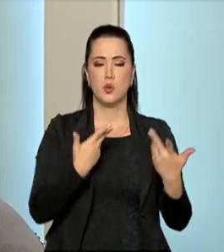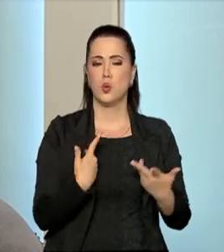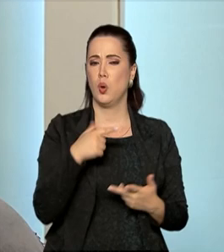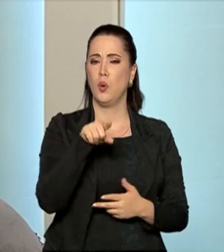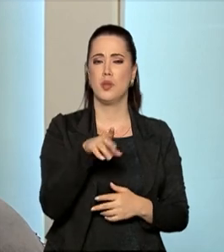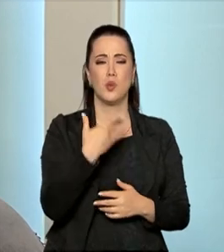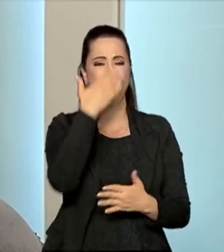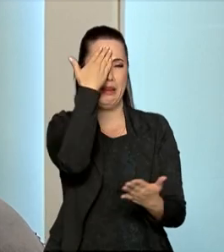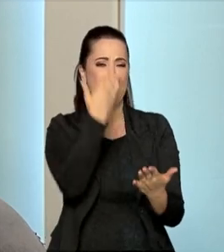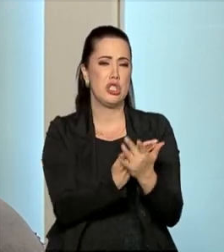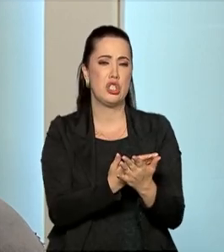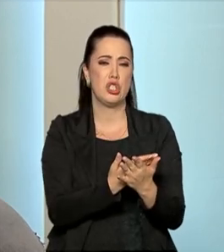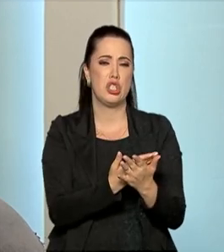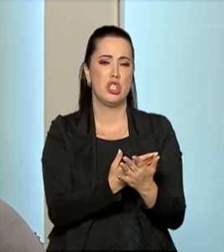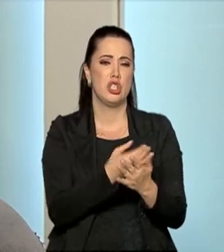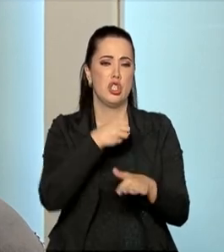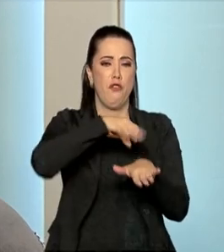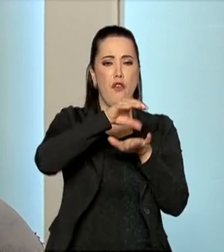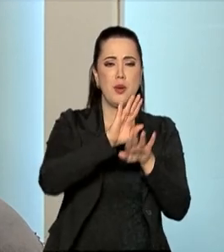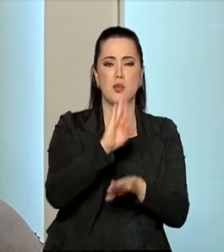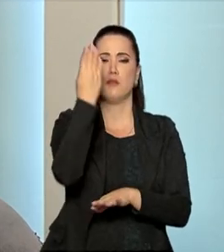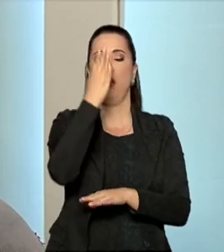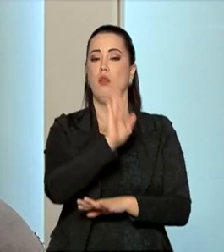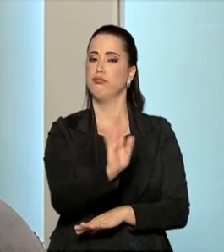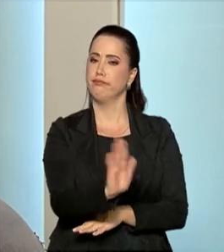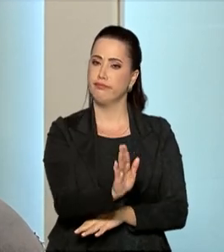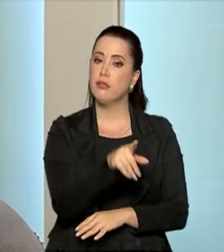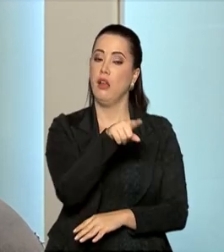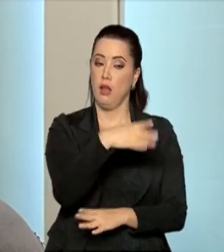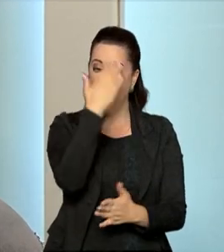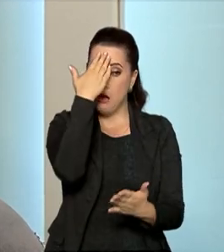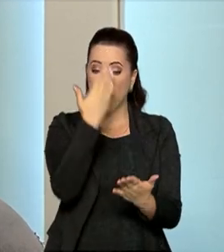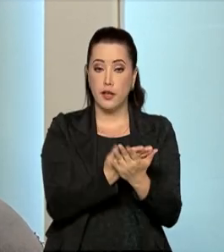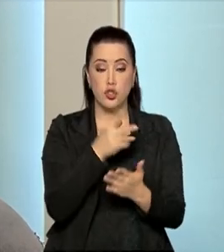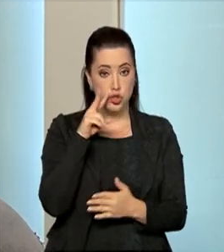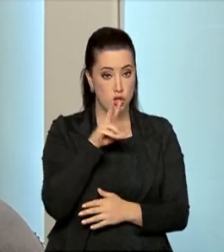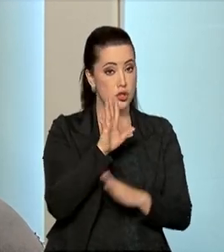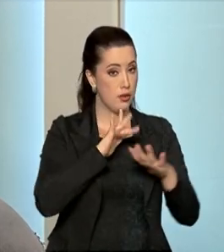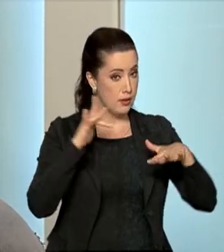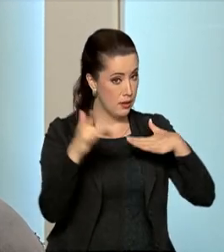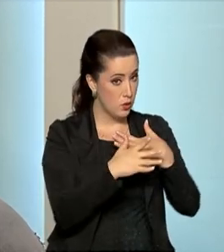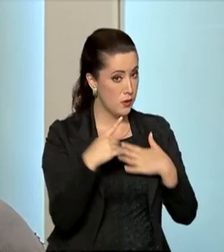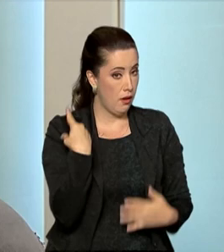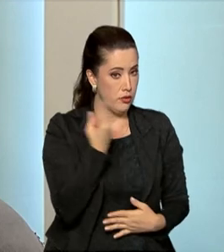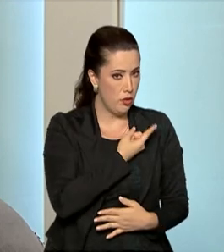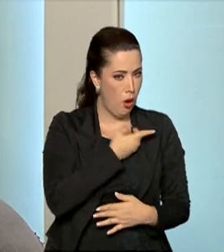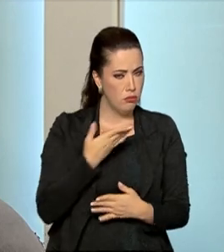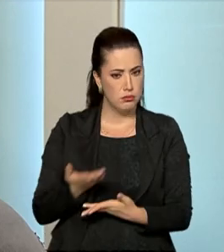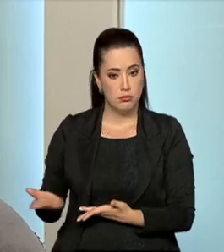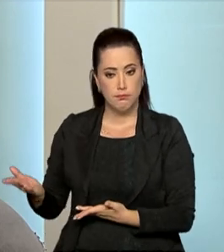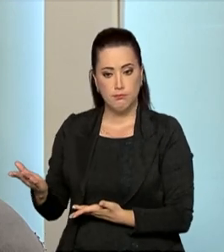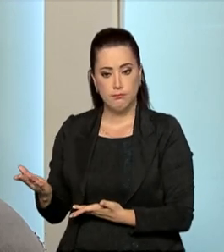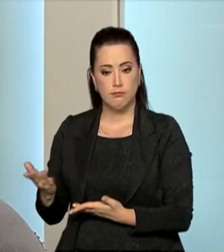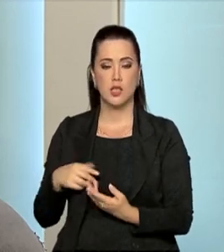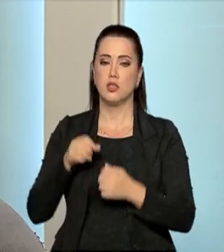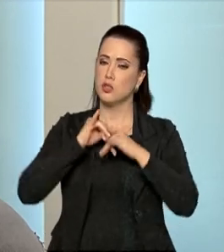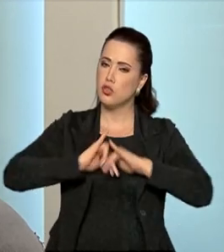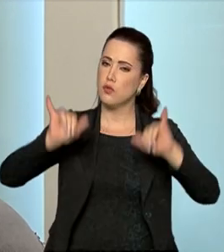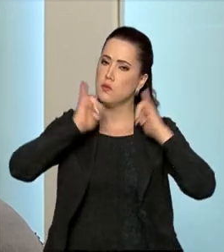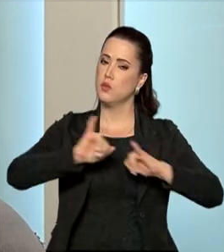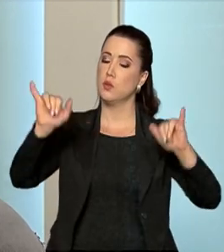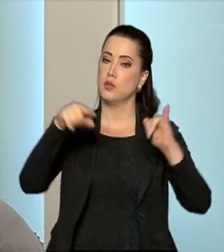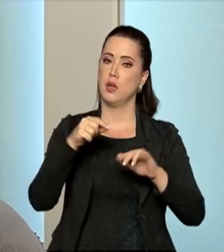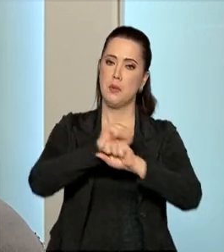deixem levar por fake news, acessem nossas redes sociais e difundam o nosso material. Isso dá